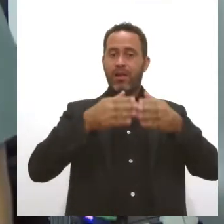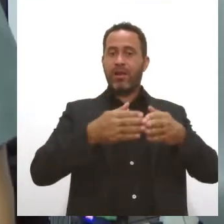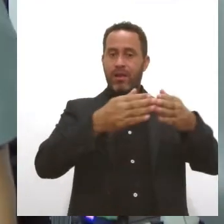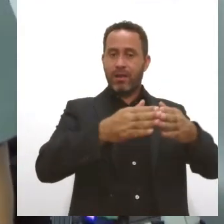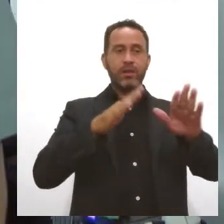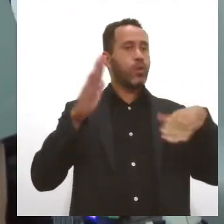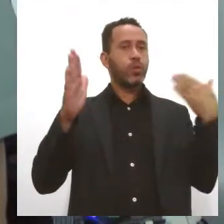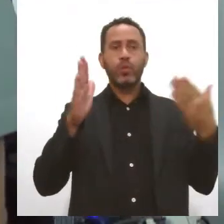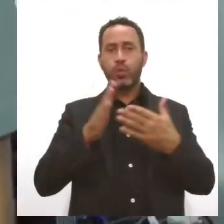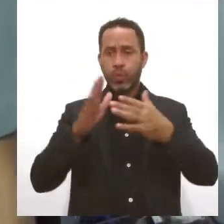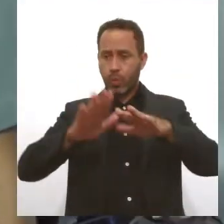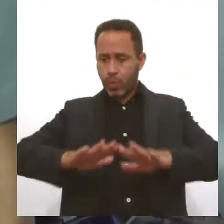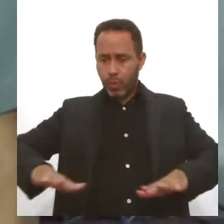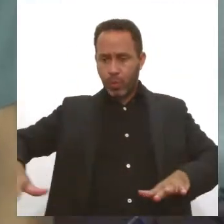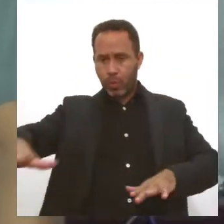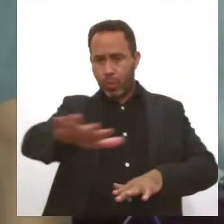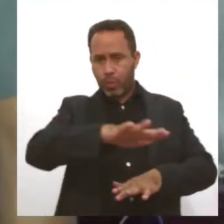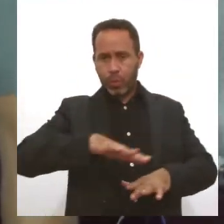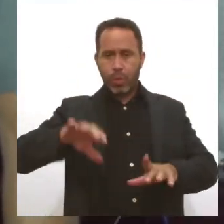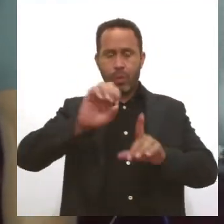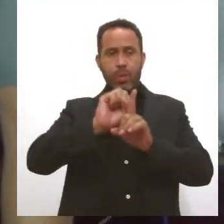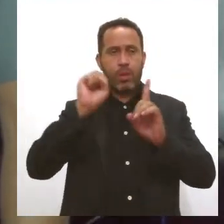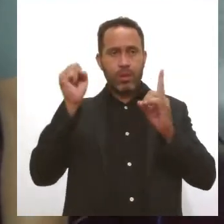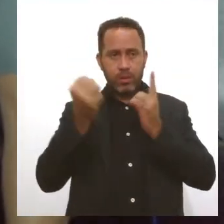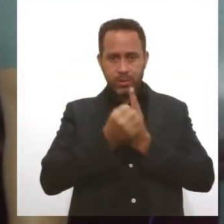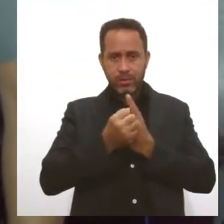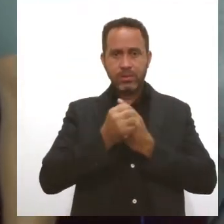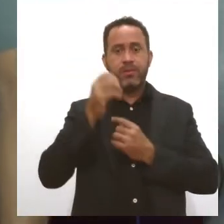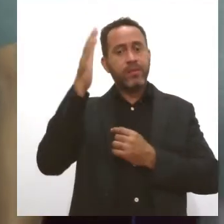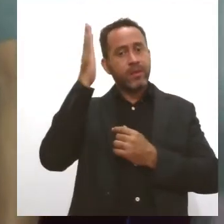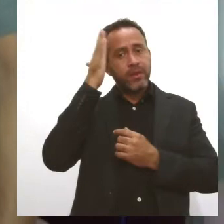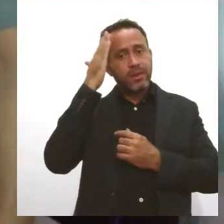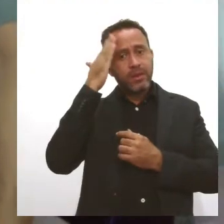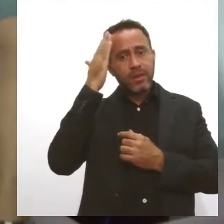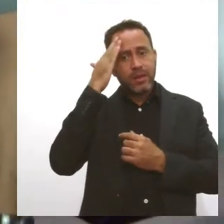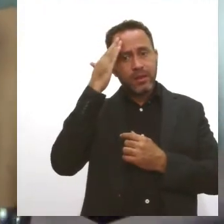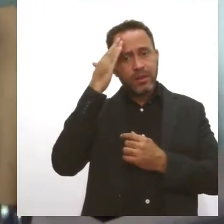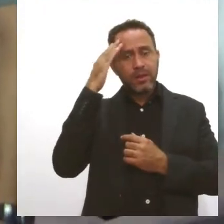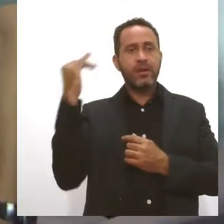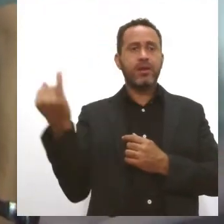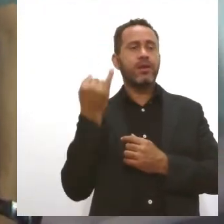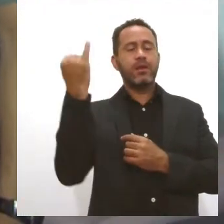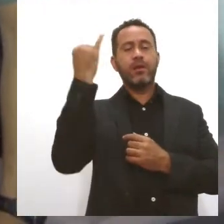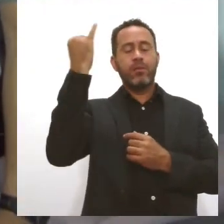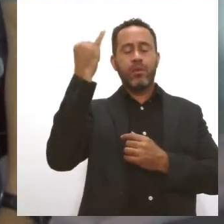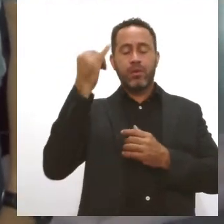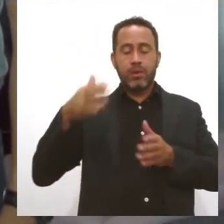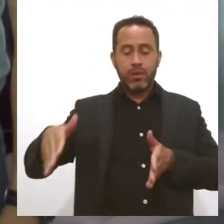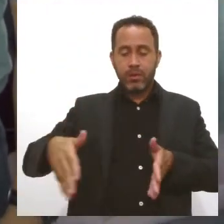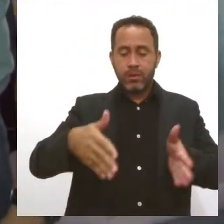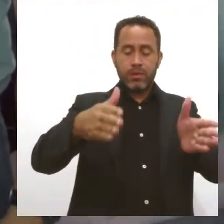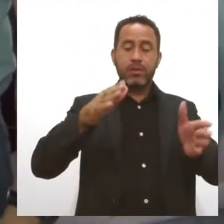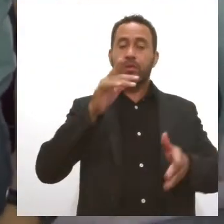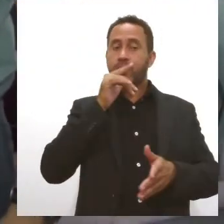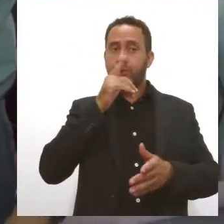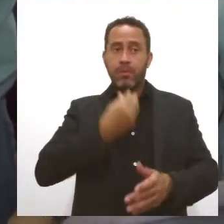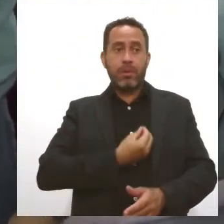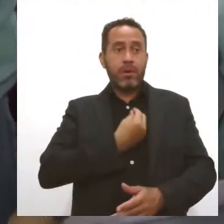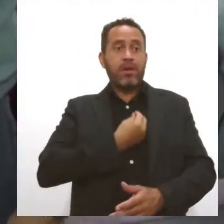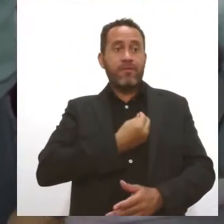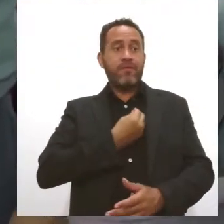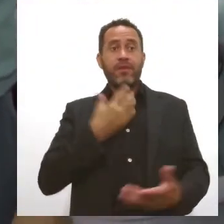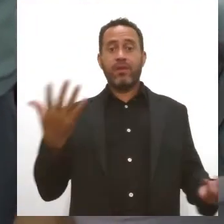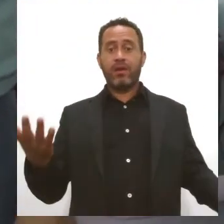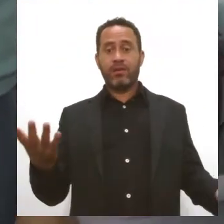ambiente, é preciso que toda a sociedade tenha noção da importância, tanto dos rios e mares, para a sua própria vida, para a nossa própria